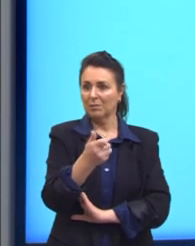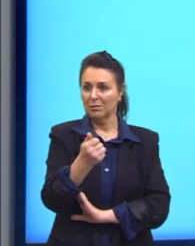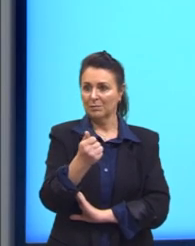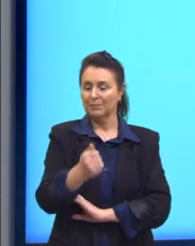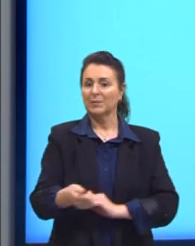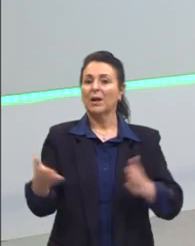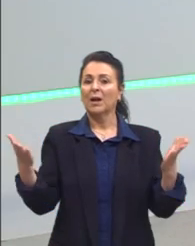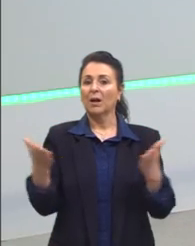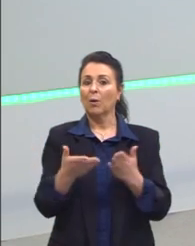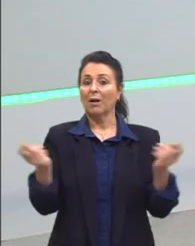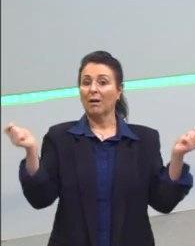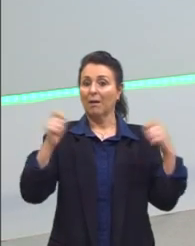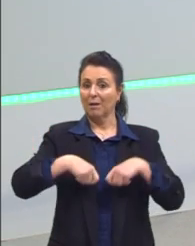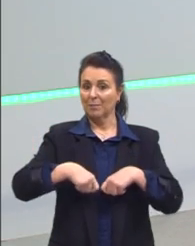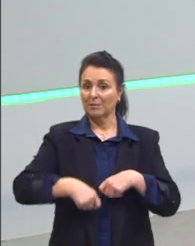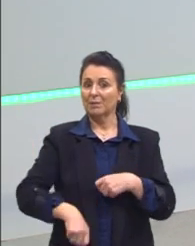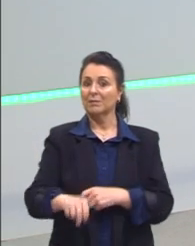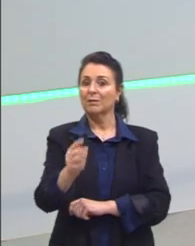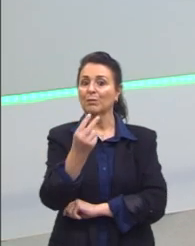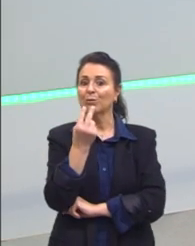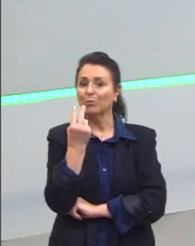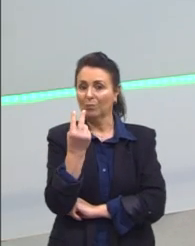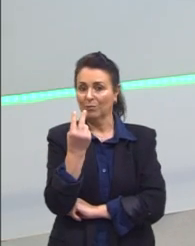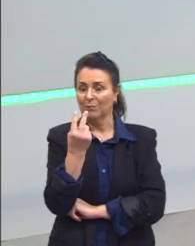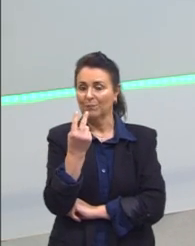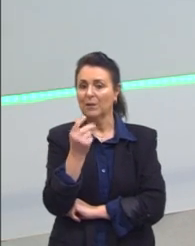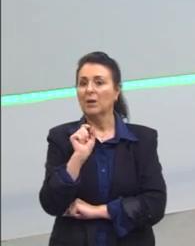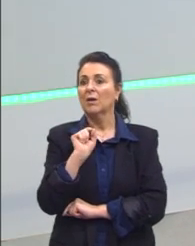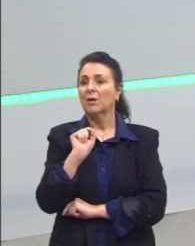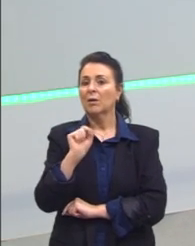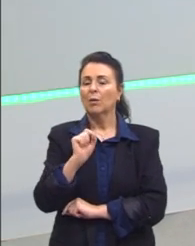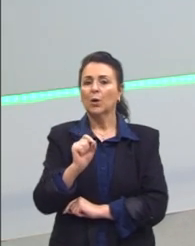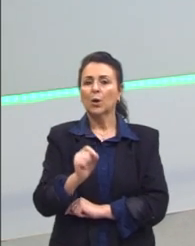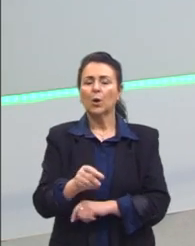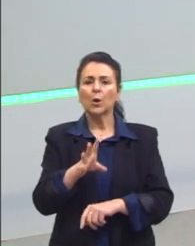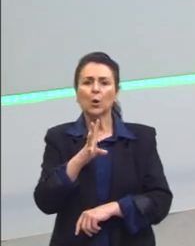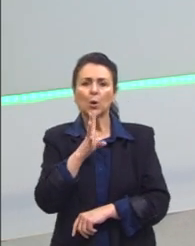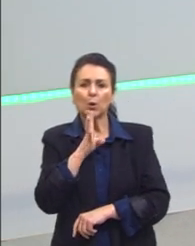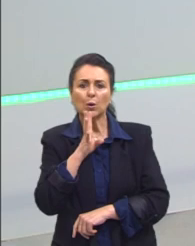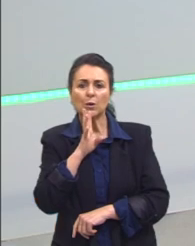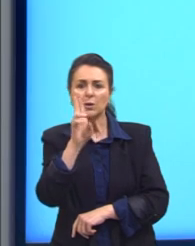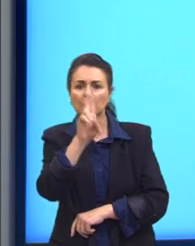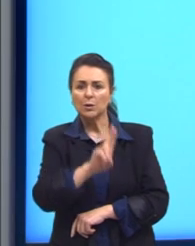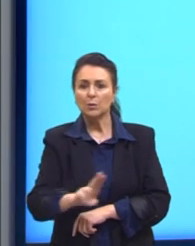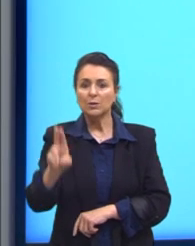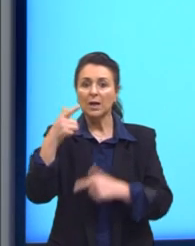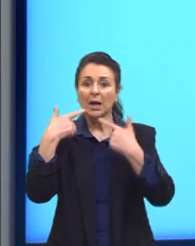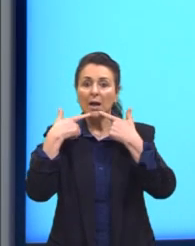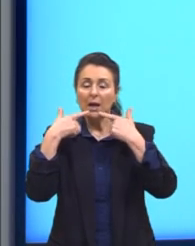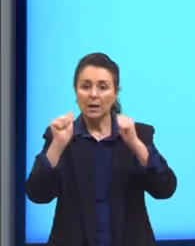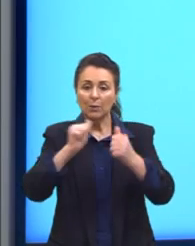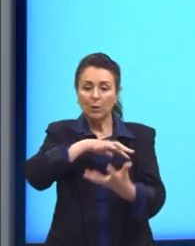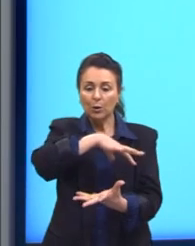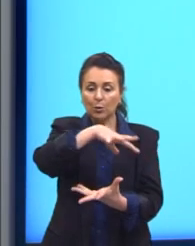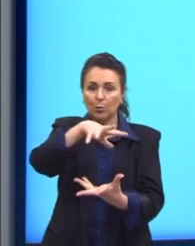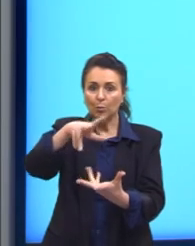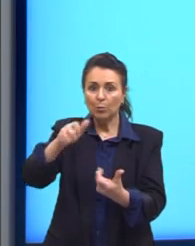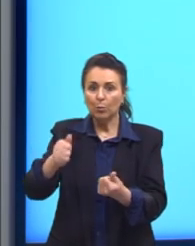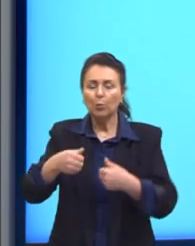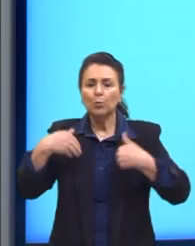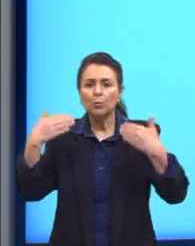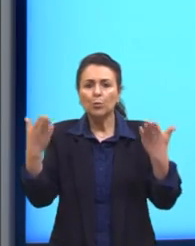Chegamos na nossa competência 2, que é conhecer e usar línguas estrangeiras, modernas, como